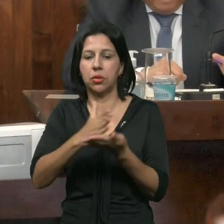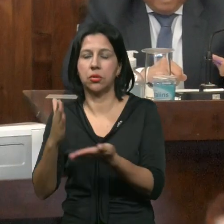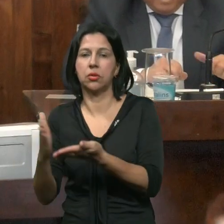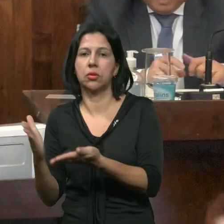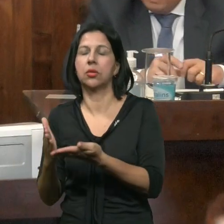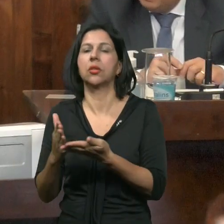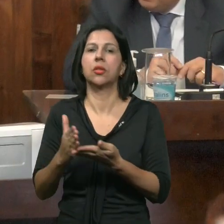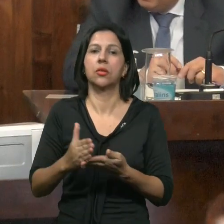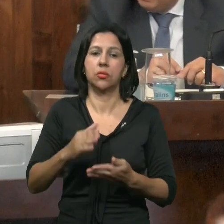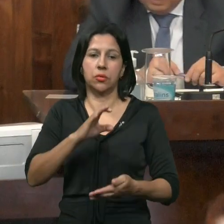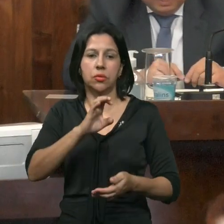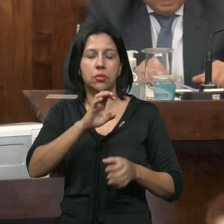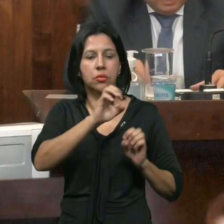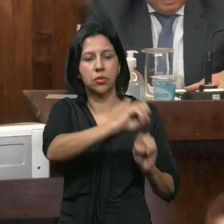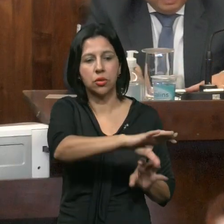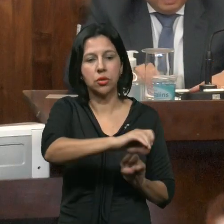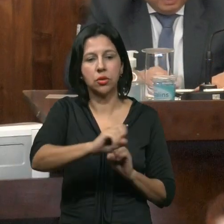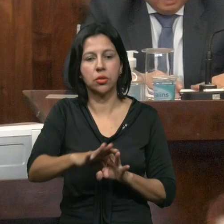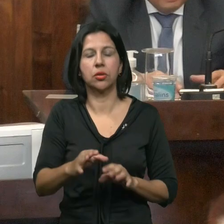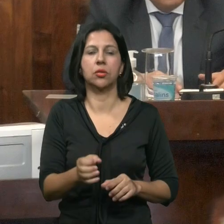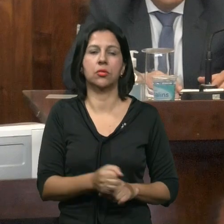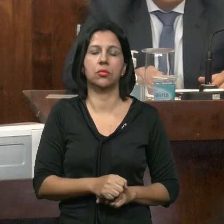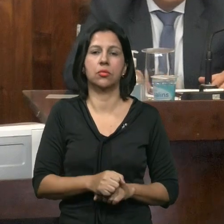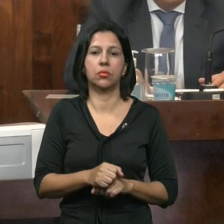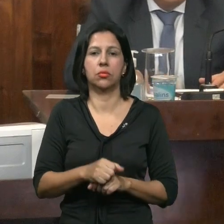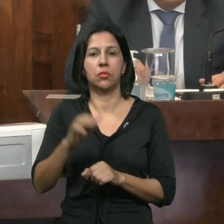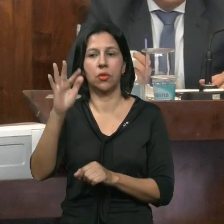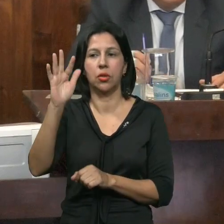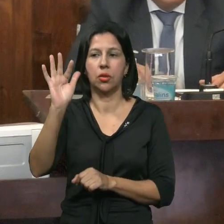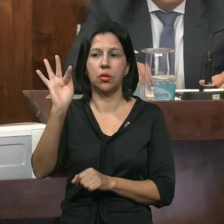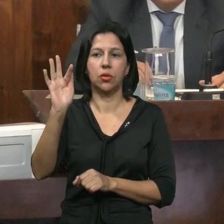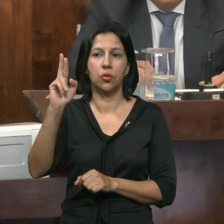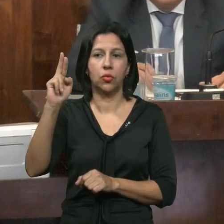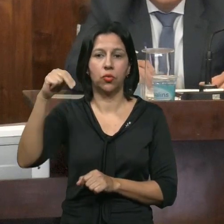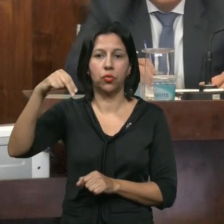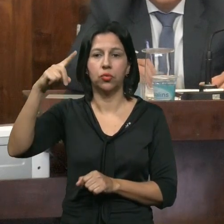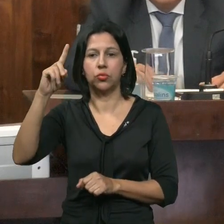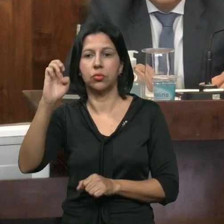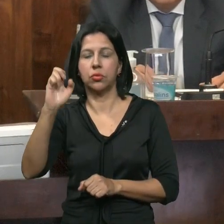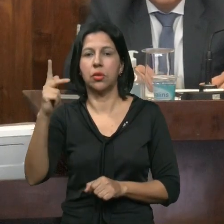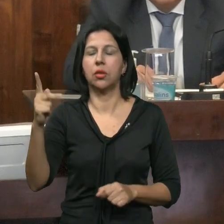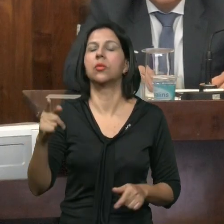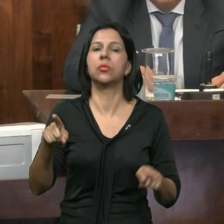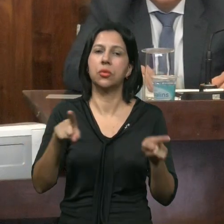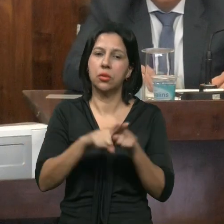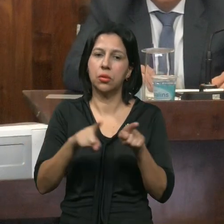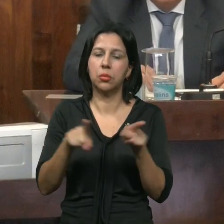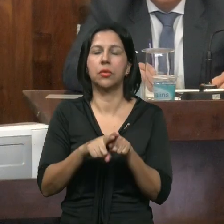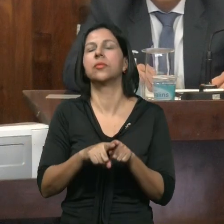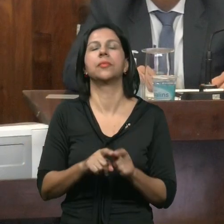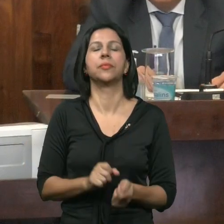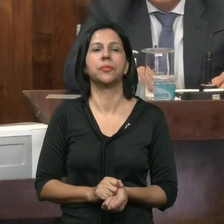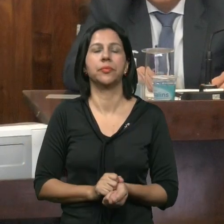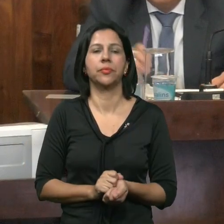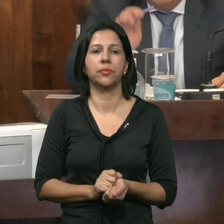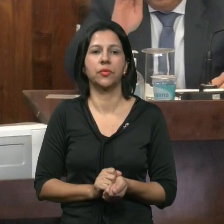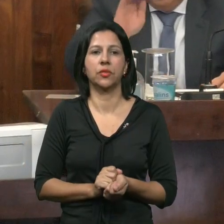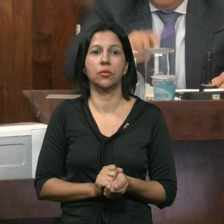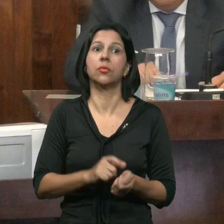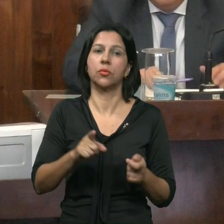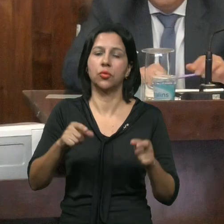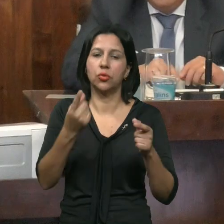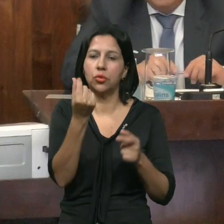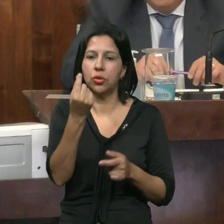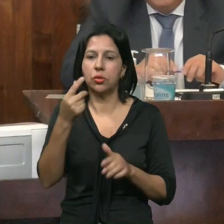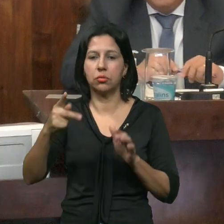Manutenção E Desenvolvimento Da Educação Básica Fundeb VAR Com Recurso Vinculado Federal